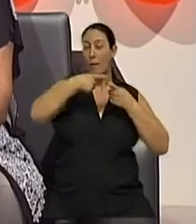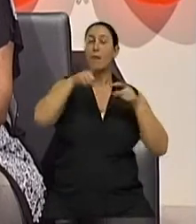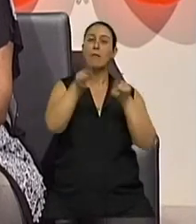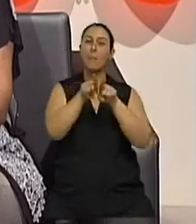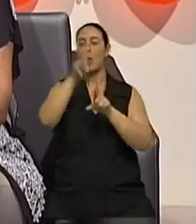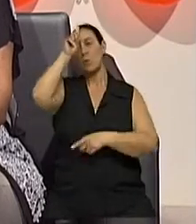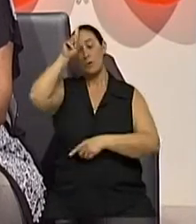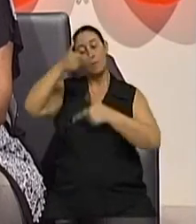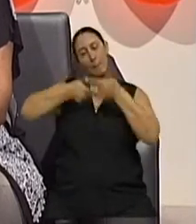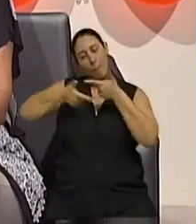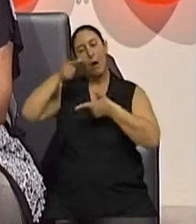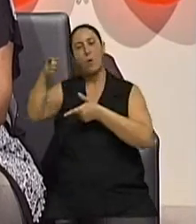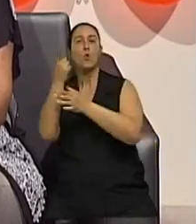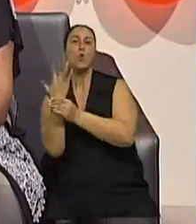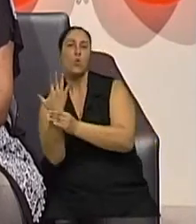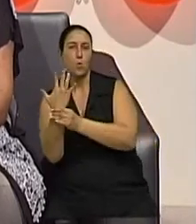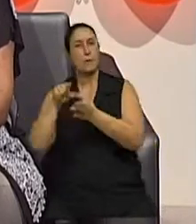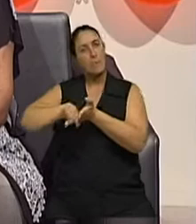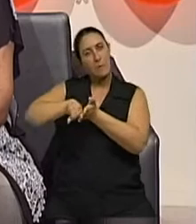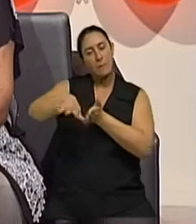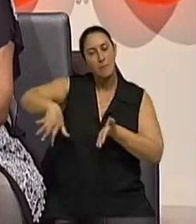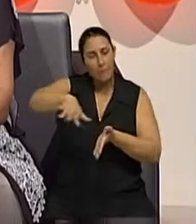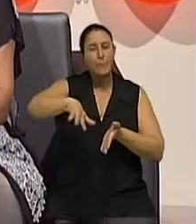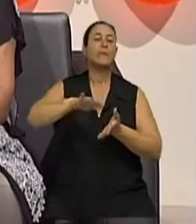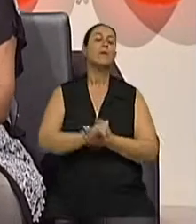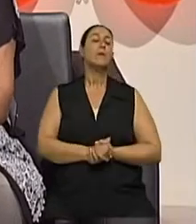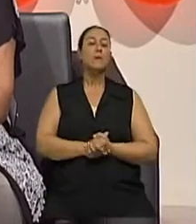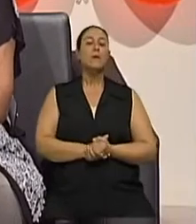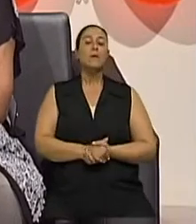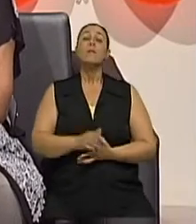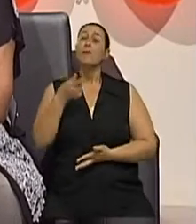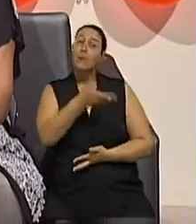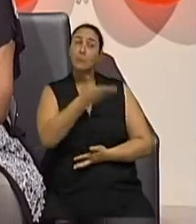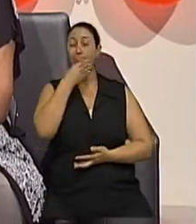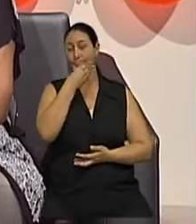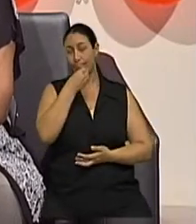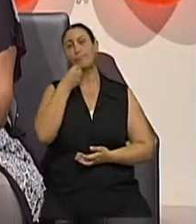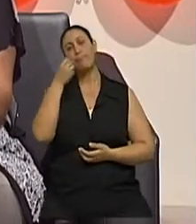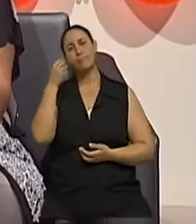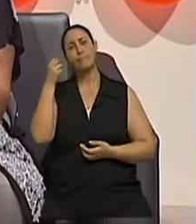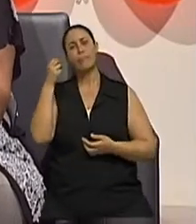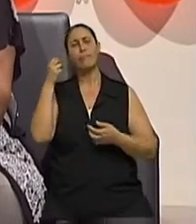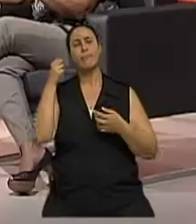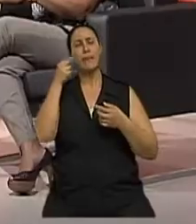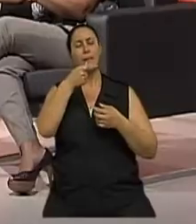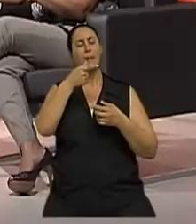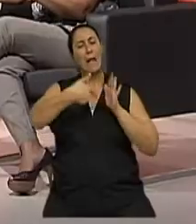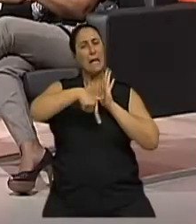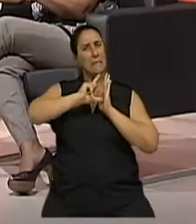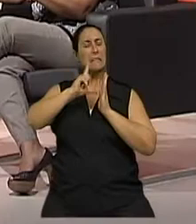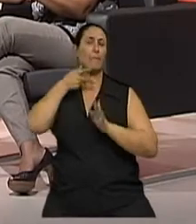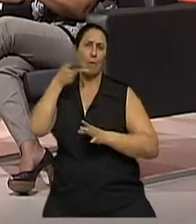doutor da Universidade Federal do Rio Grande do Sul, a nossa URGS. Doutor Marcelo Fleck, no final do primeiro bloco eu